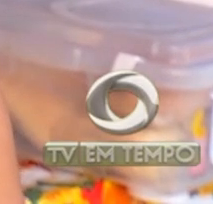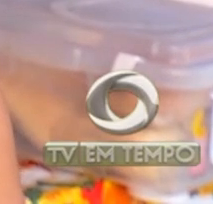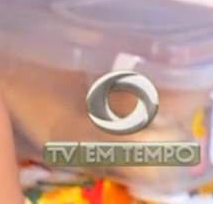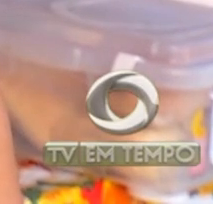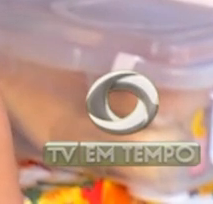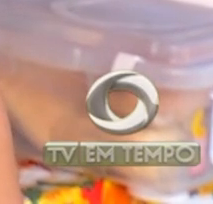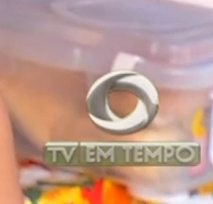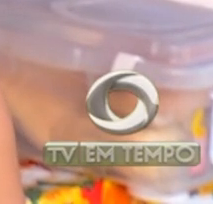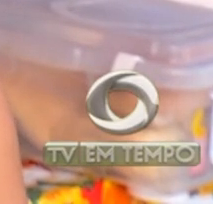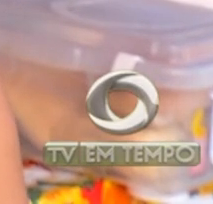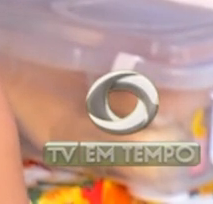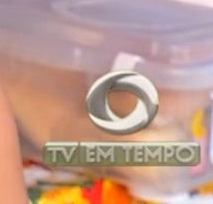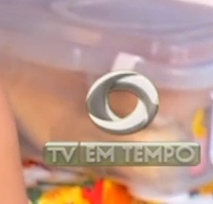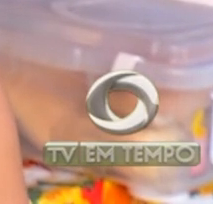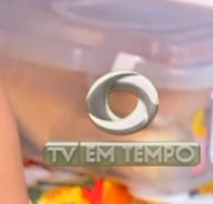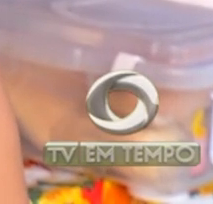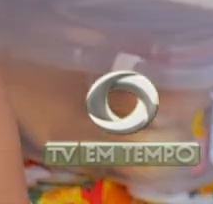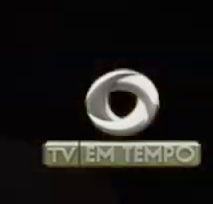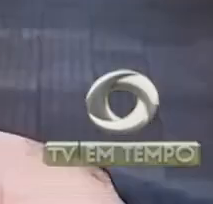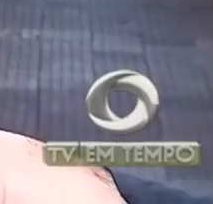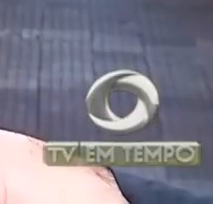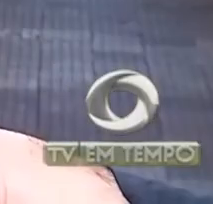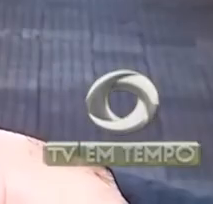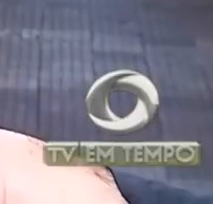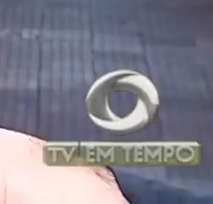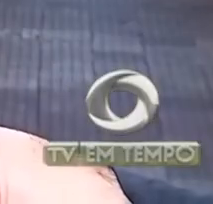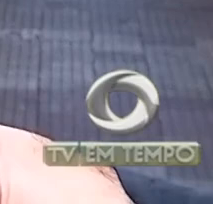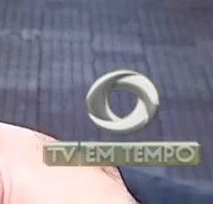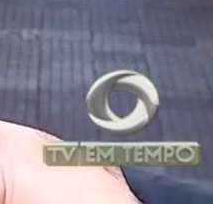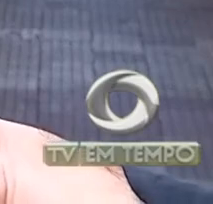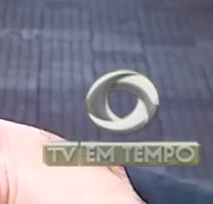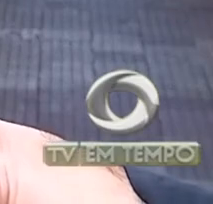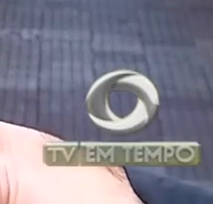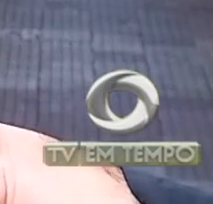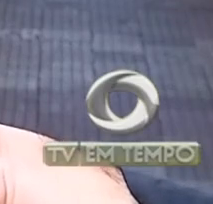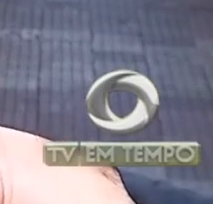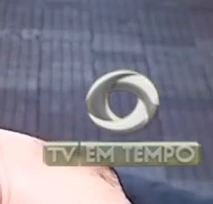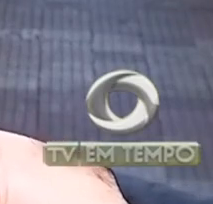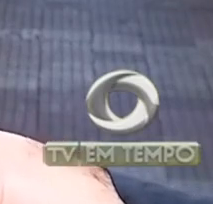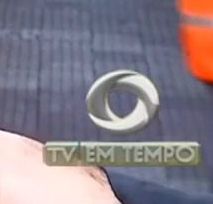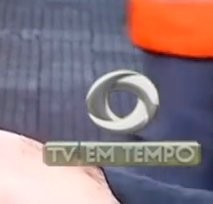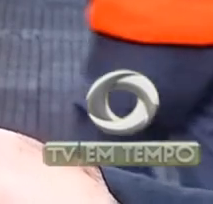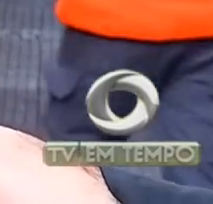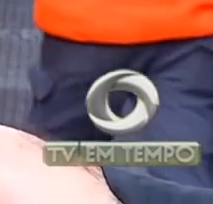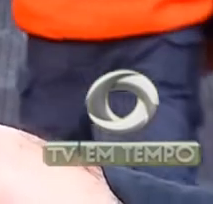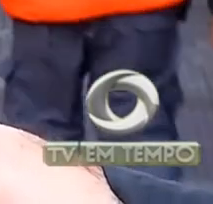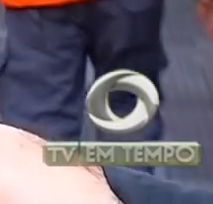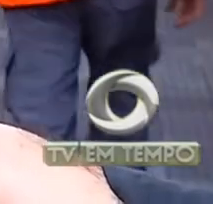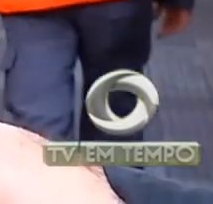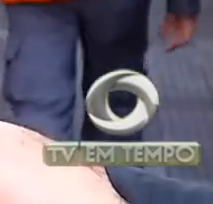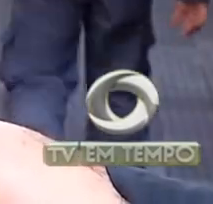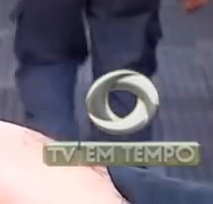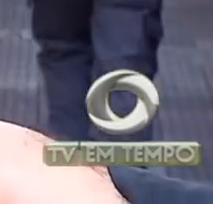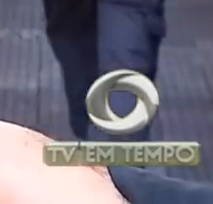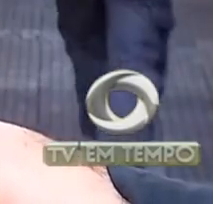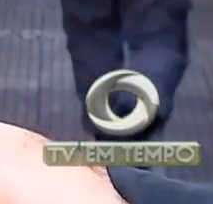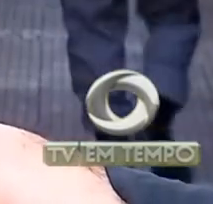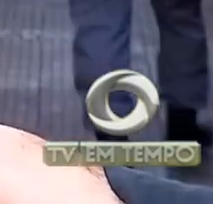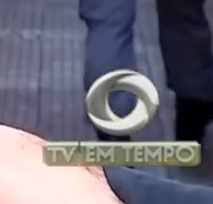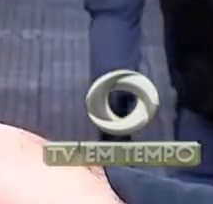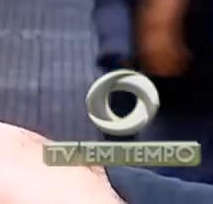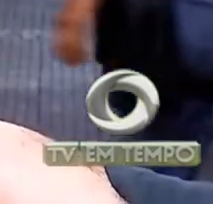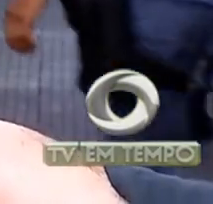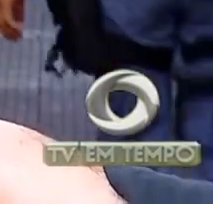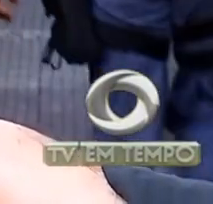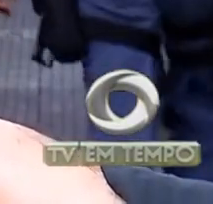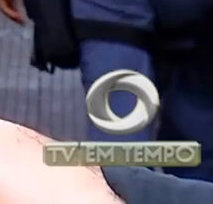tem como contratar ninguém. Porque não tem emprego. E para ficar parado, e a maneira que